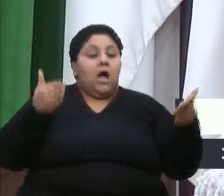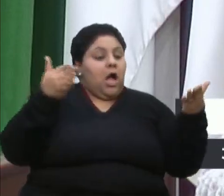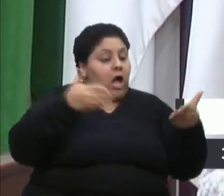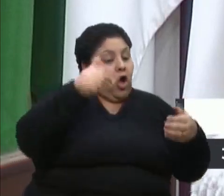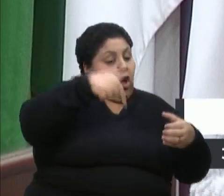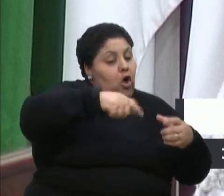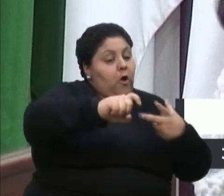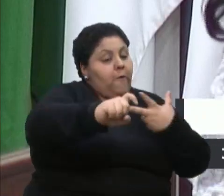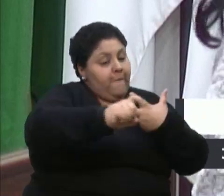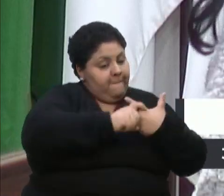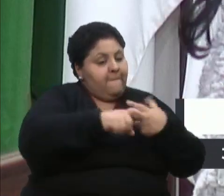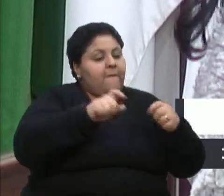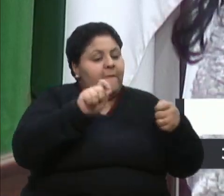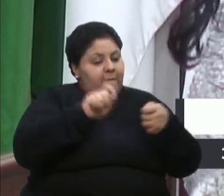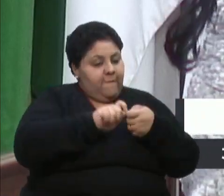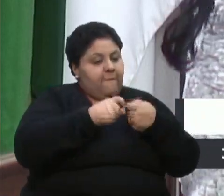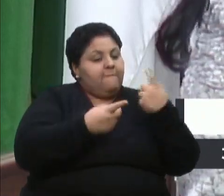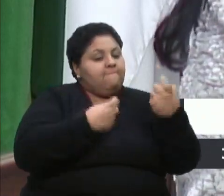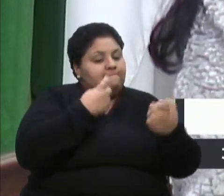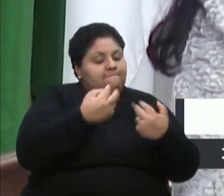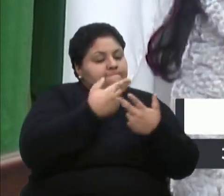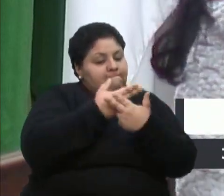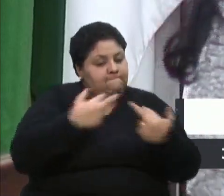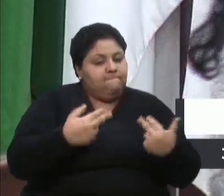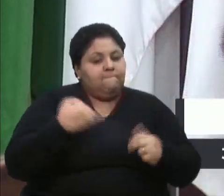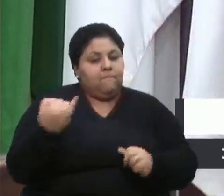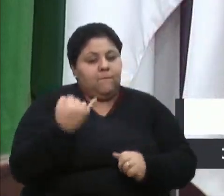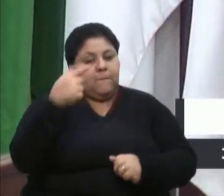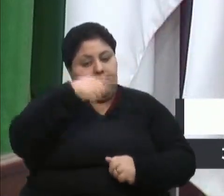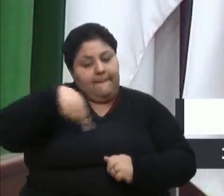Executivo está fazendo alguma coisa para algo tão importante para todos nós. Obrigada.